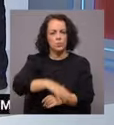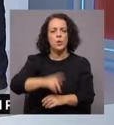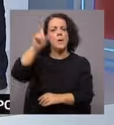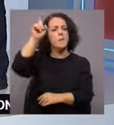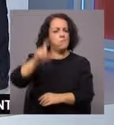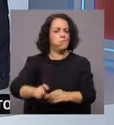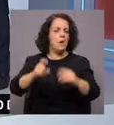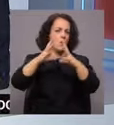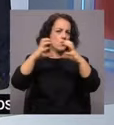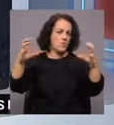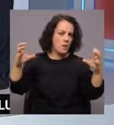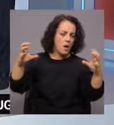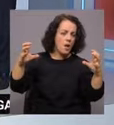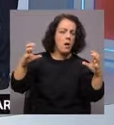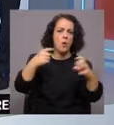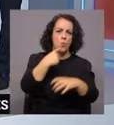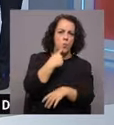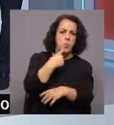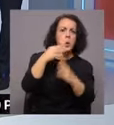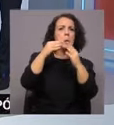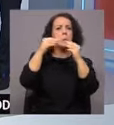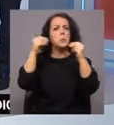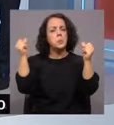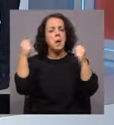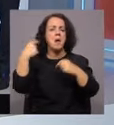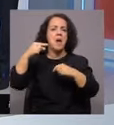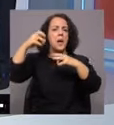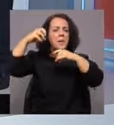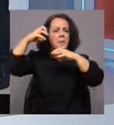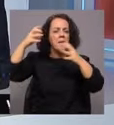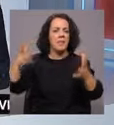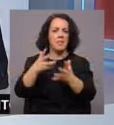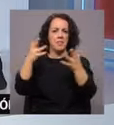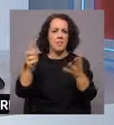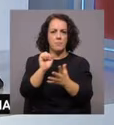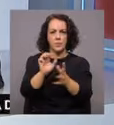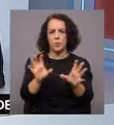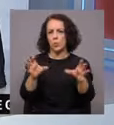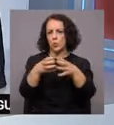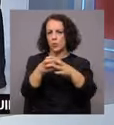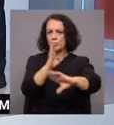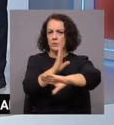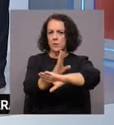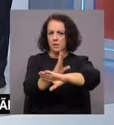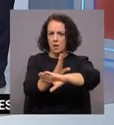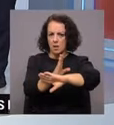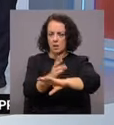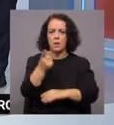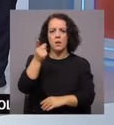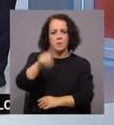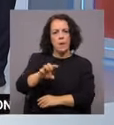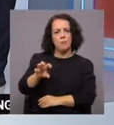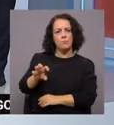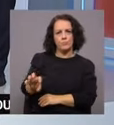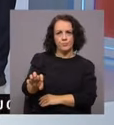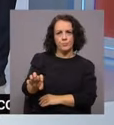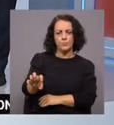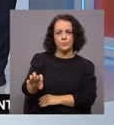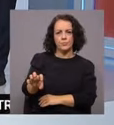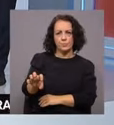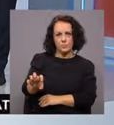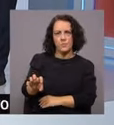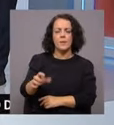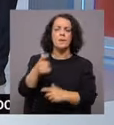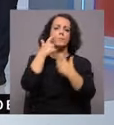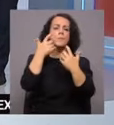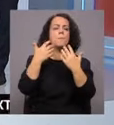de chão muito nublado, alternando com boas abertas, e ainda alguns aguaceres fracos no grupo central e oriental, em particular agora